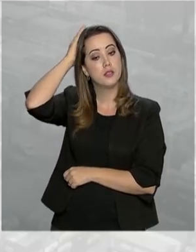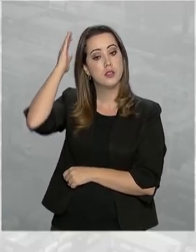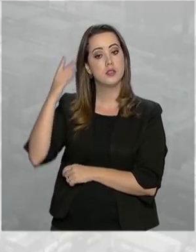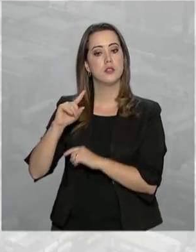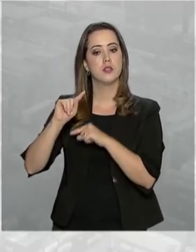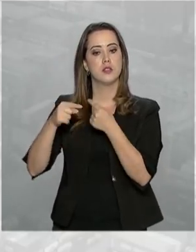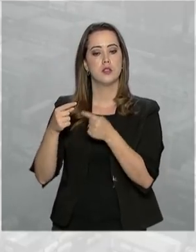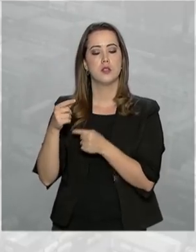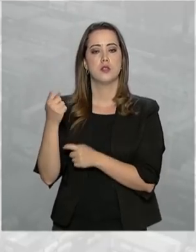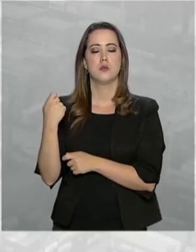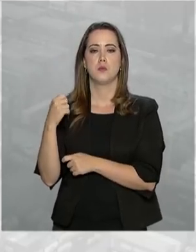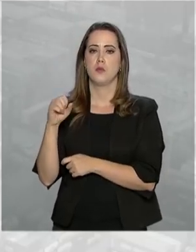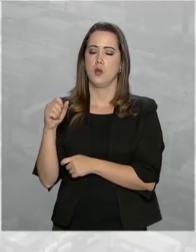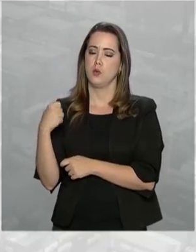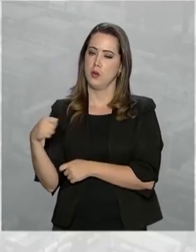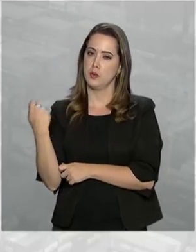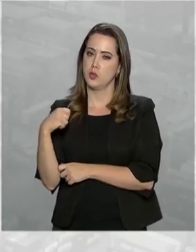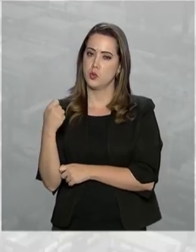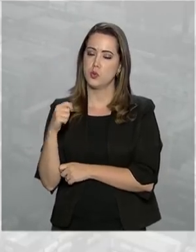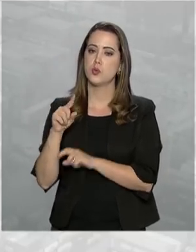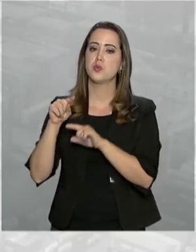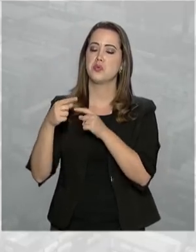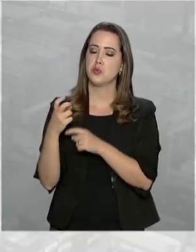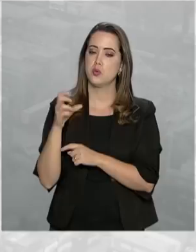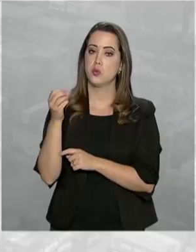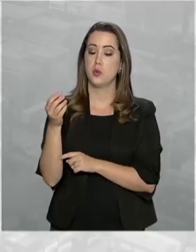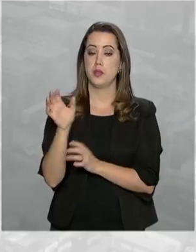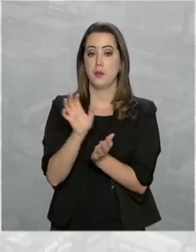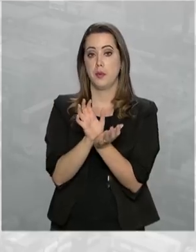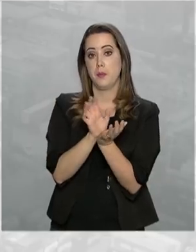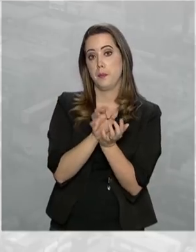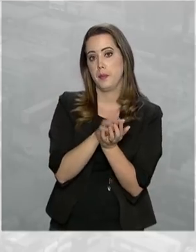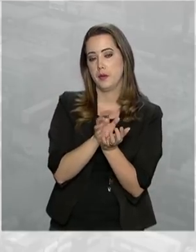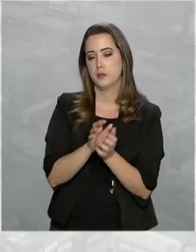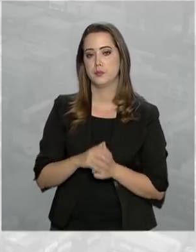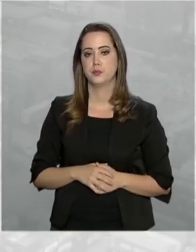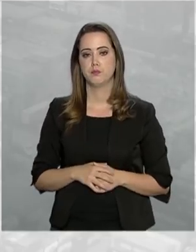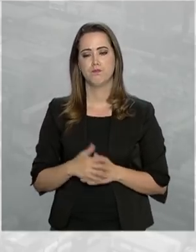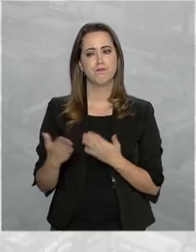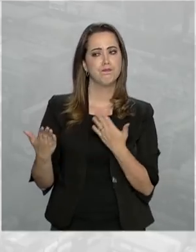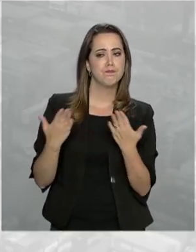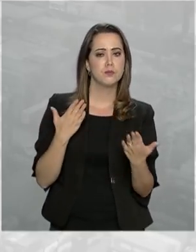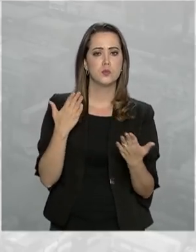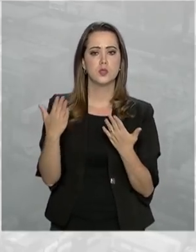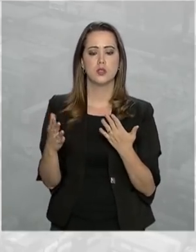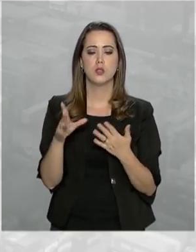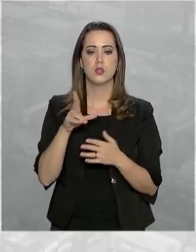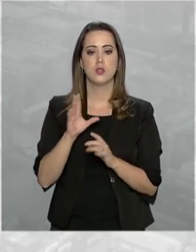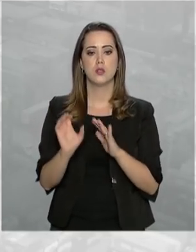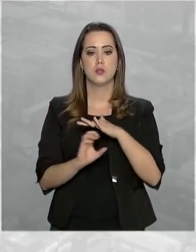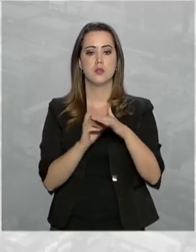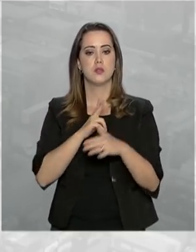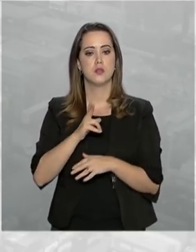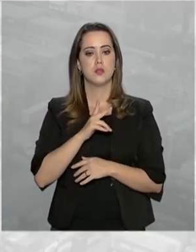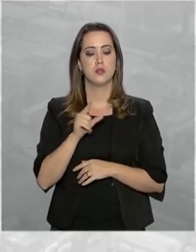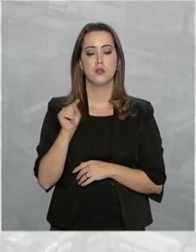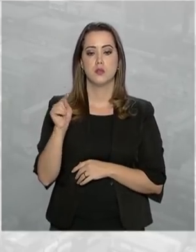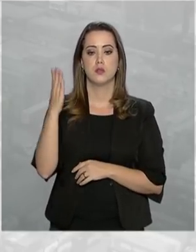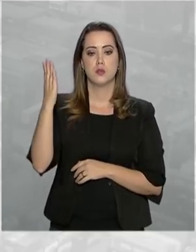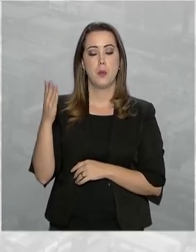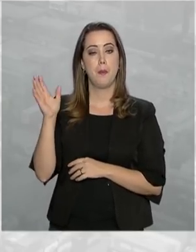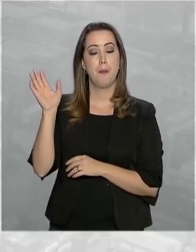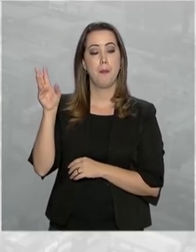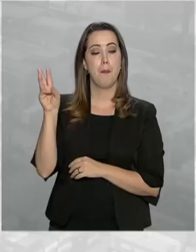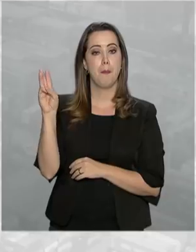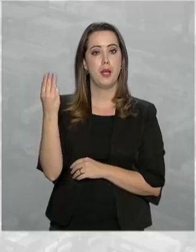seguido de Rio Grande, no Rio Grande do Sul, e Suape, em Pernambuco. Analisando os terminais privados, Ponta da Madeira, no